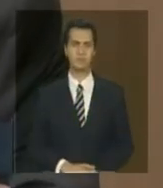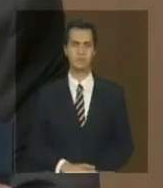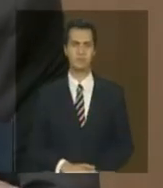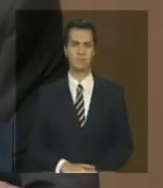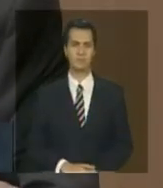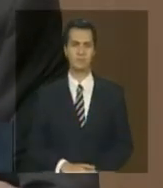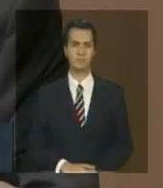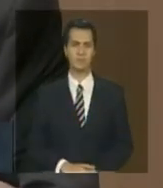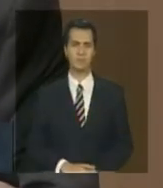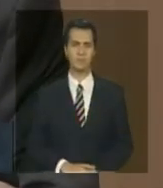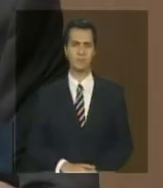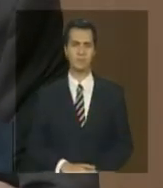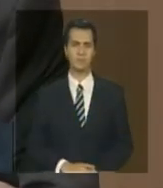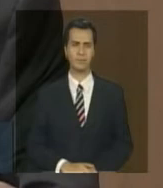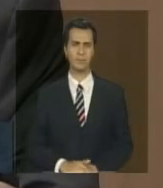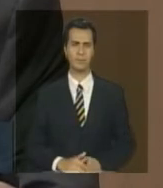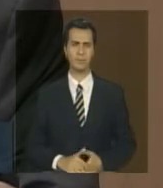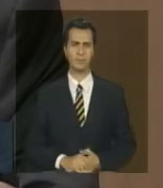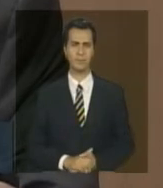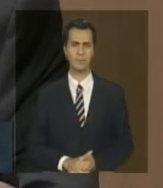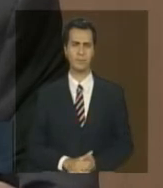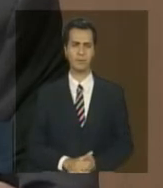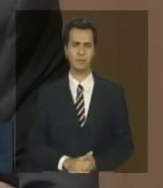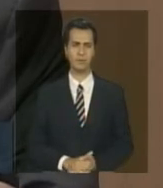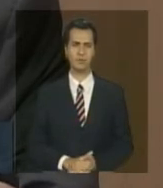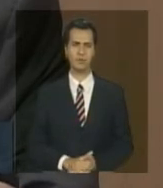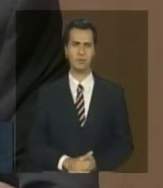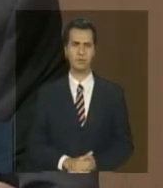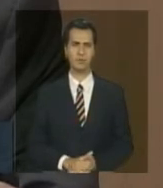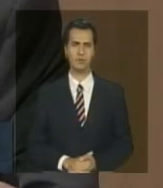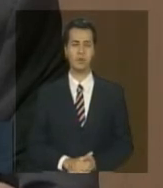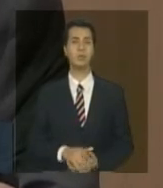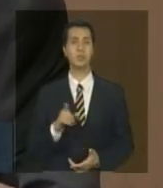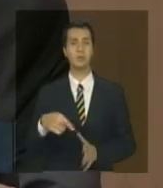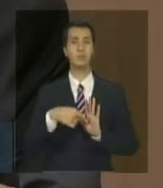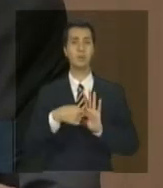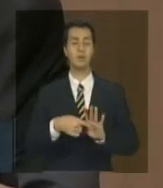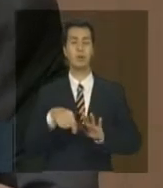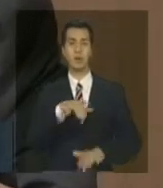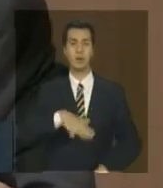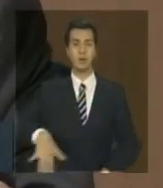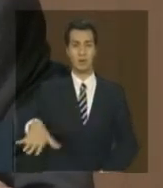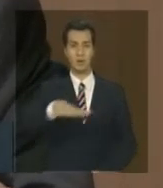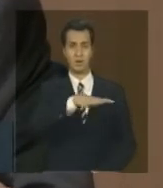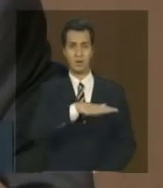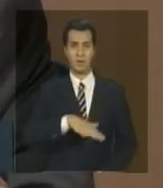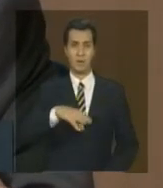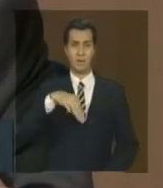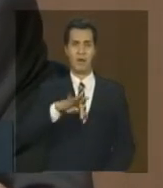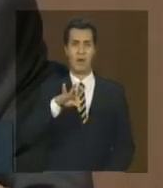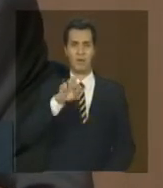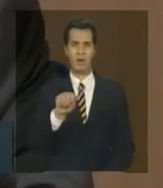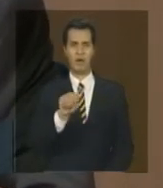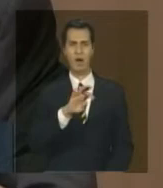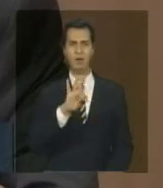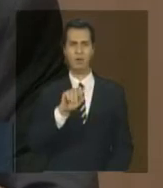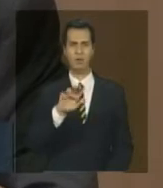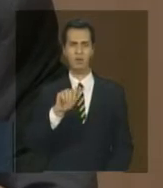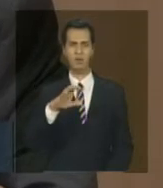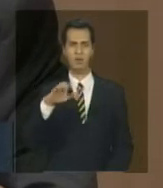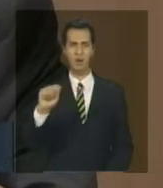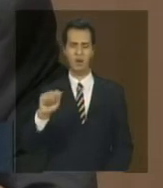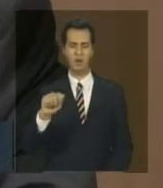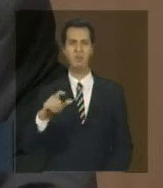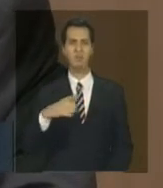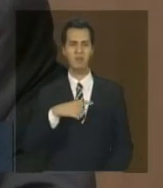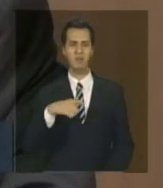o seguinte então essa é área da Mata Atlântica do bioma lembrando que a lei da Mata Atlântica protege não só